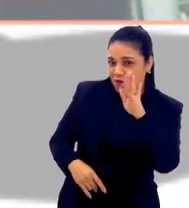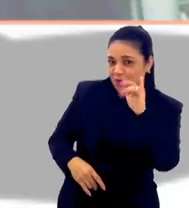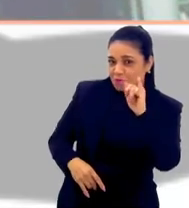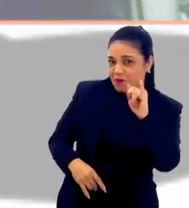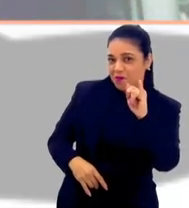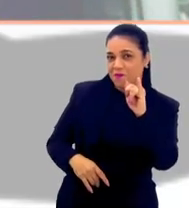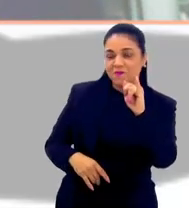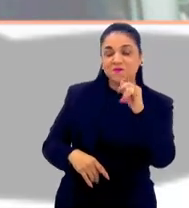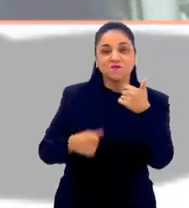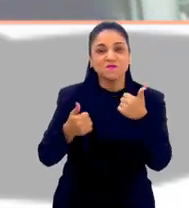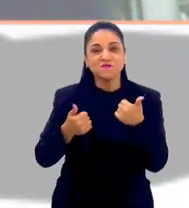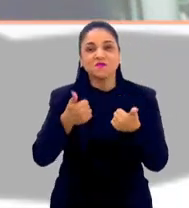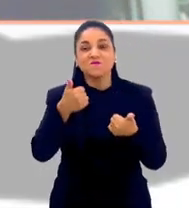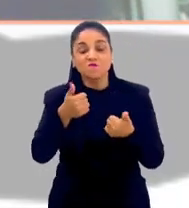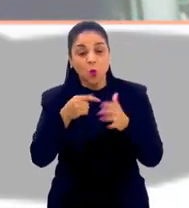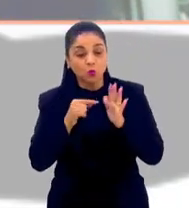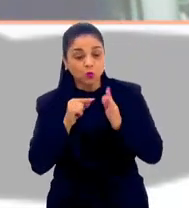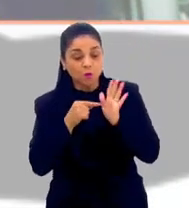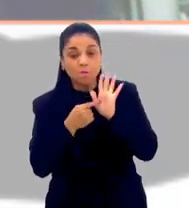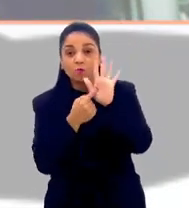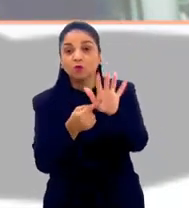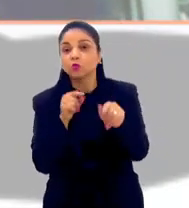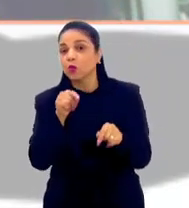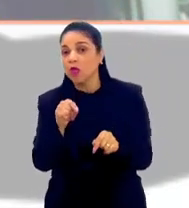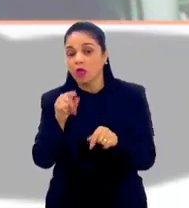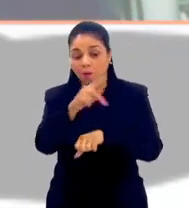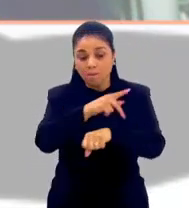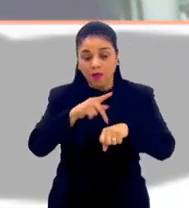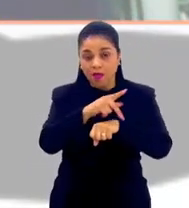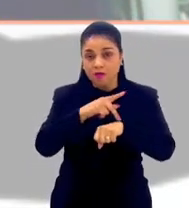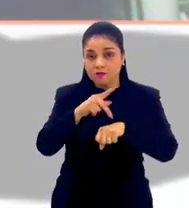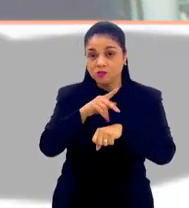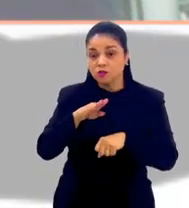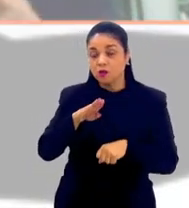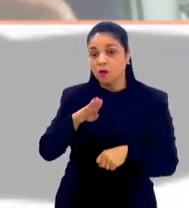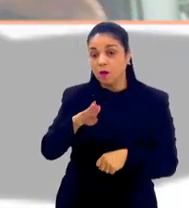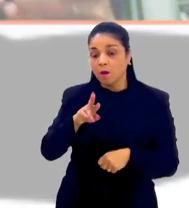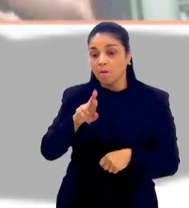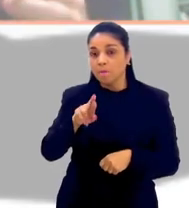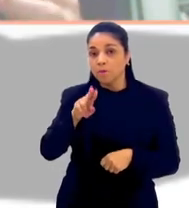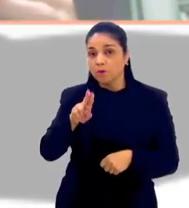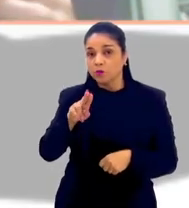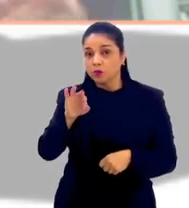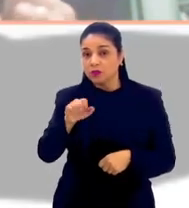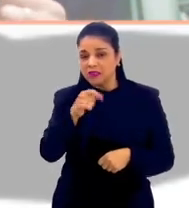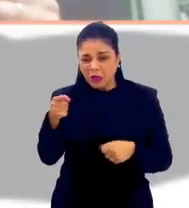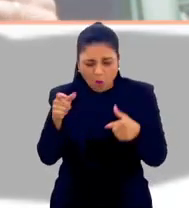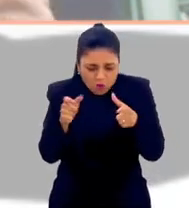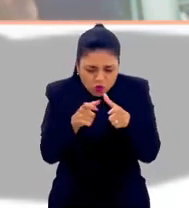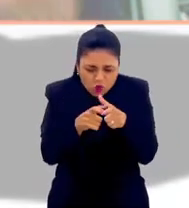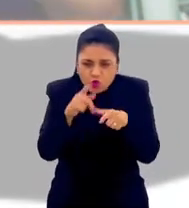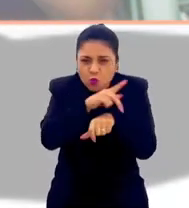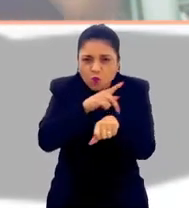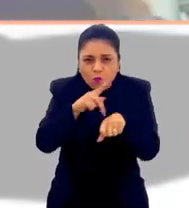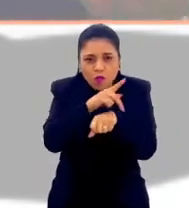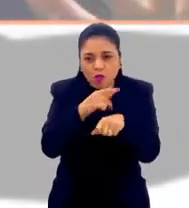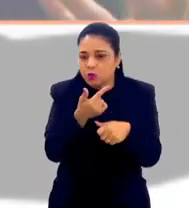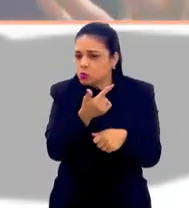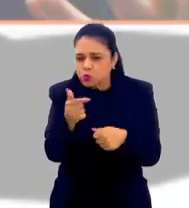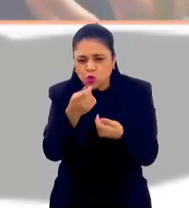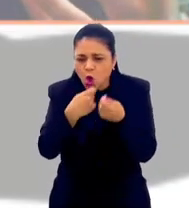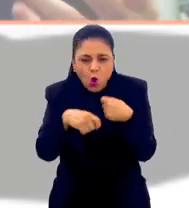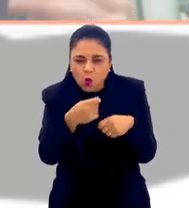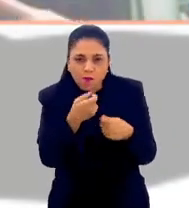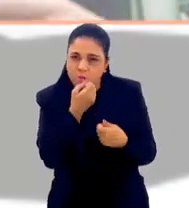indicador, ele foi um indicador que veio de um país chamado Butão. Butão é um país muito pequeno, que não tinha uma boa